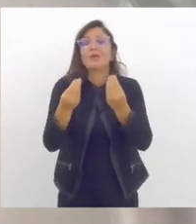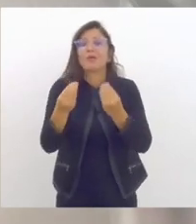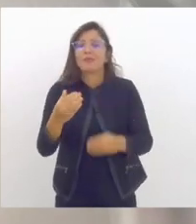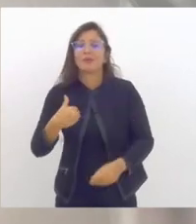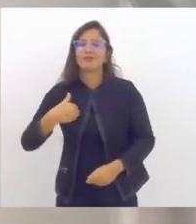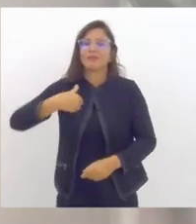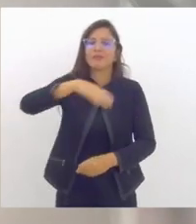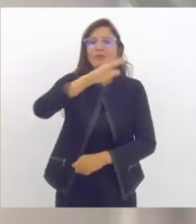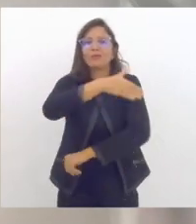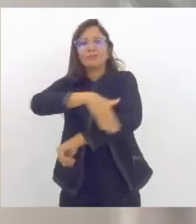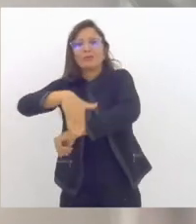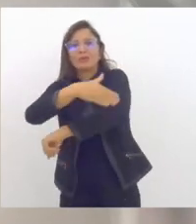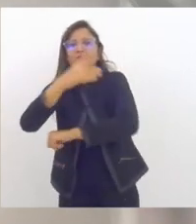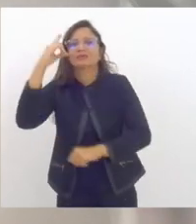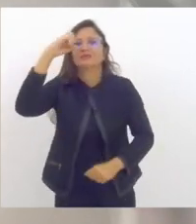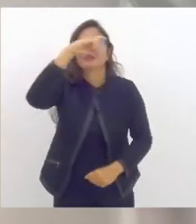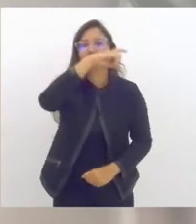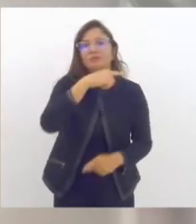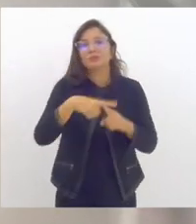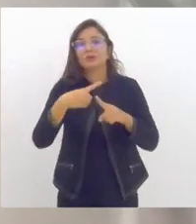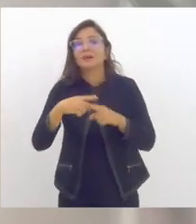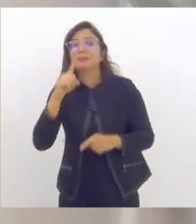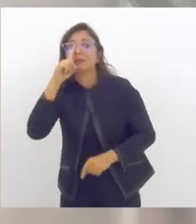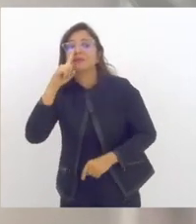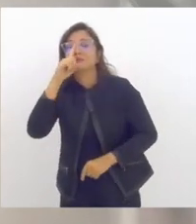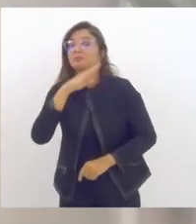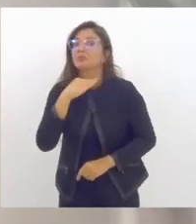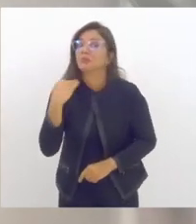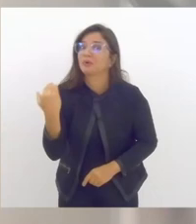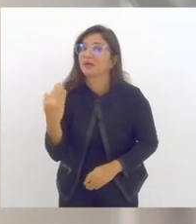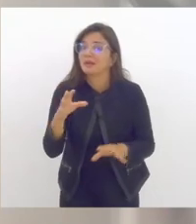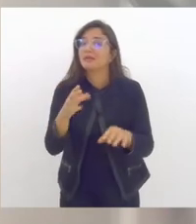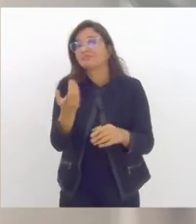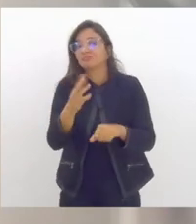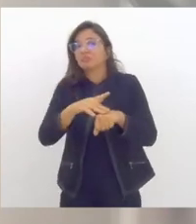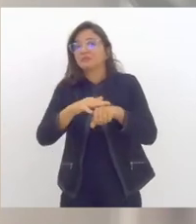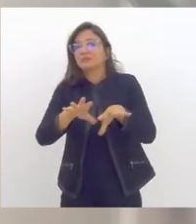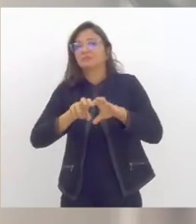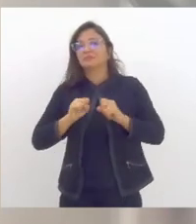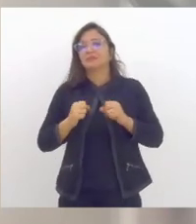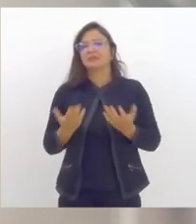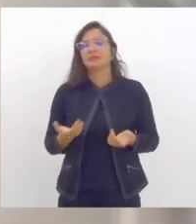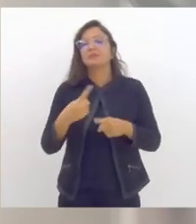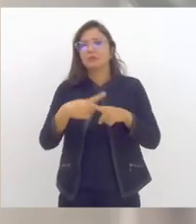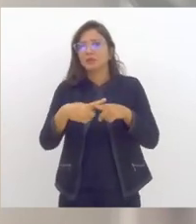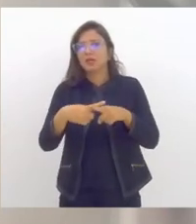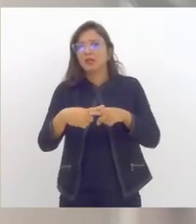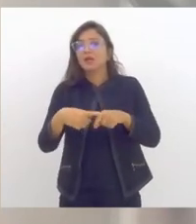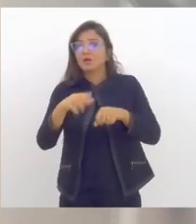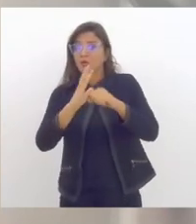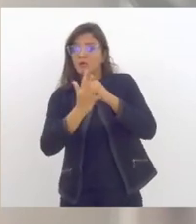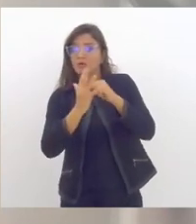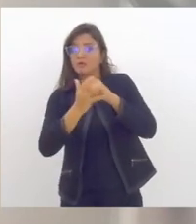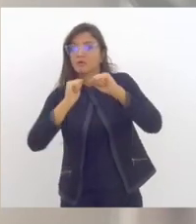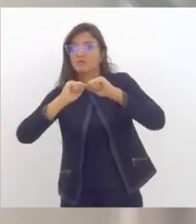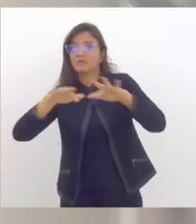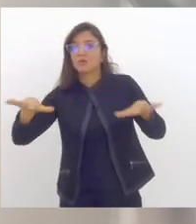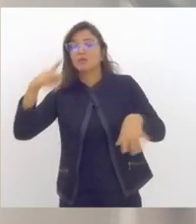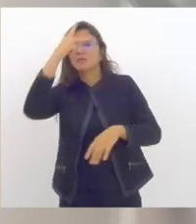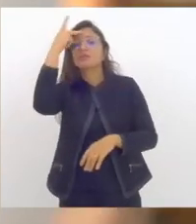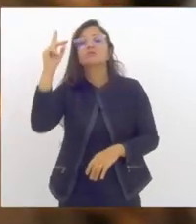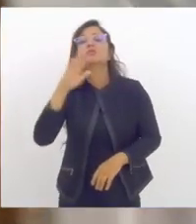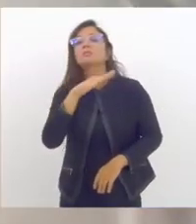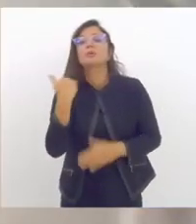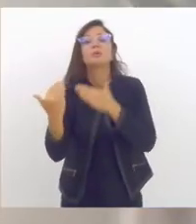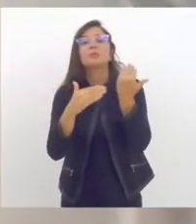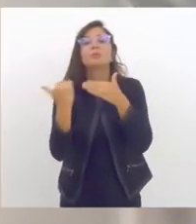ainda maior ao risco de morte, uma vez que essa pandemia levou a óbito quase 700 mil pessoas no